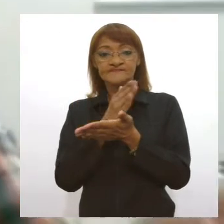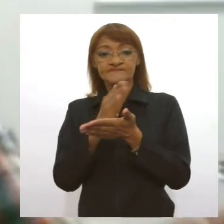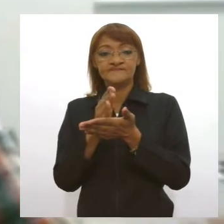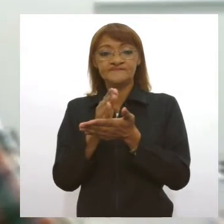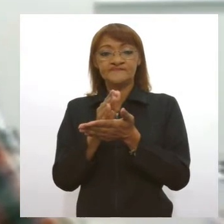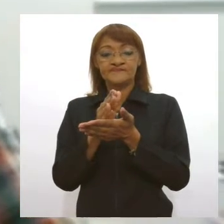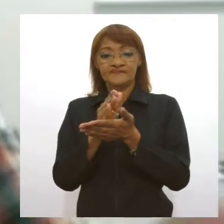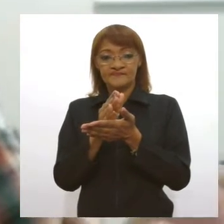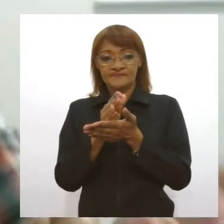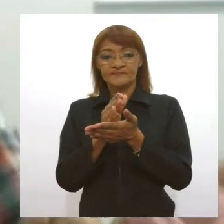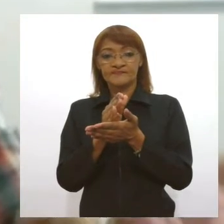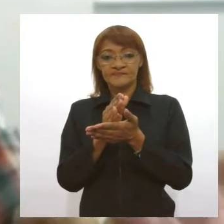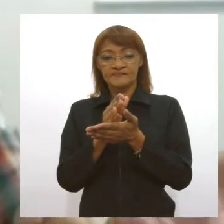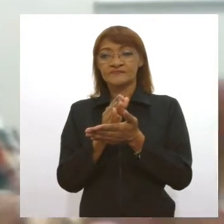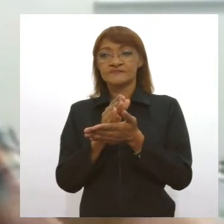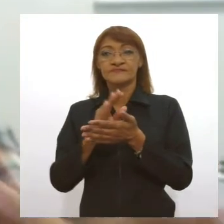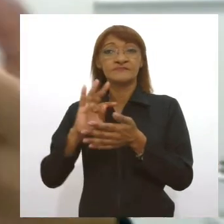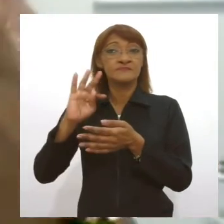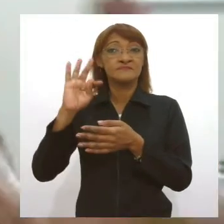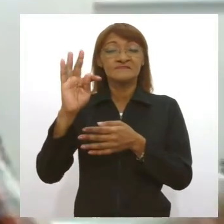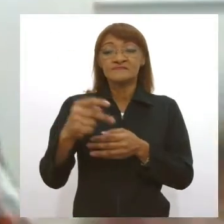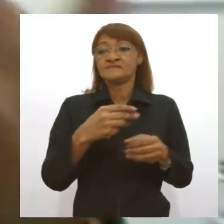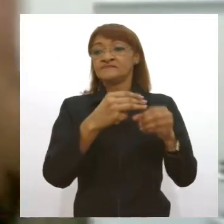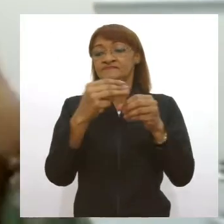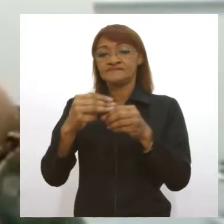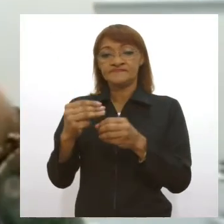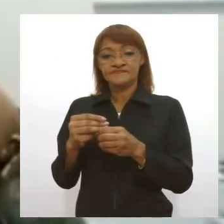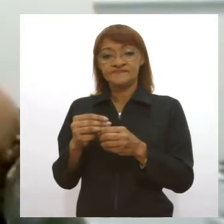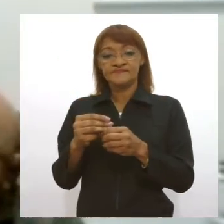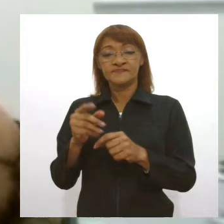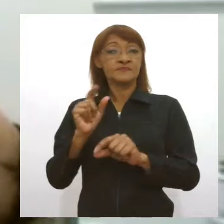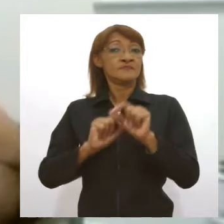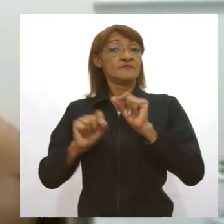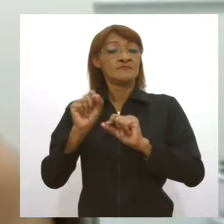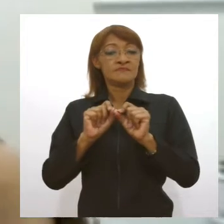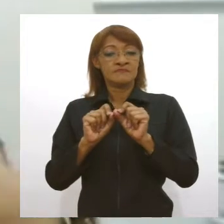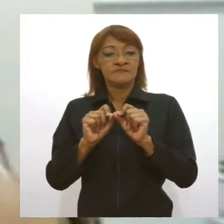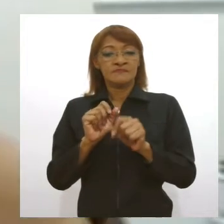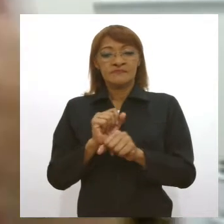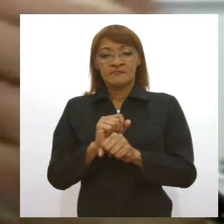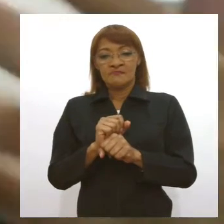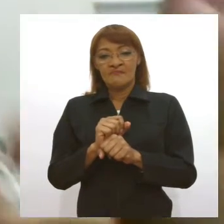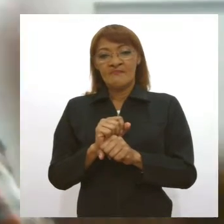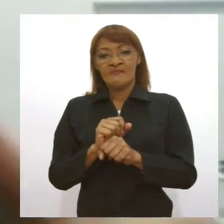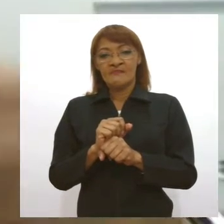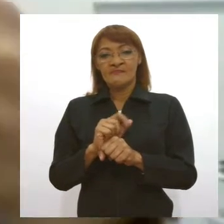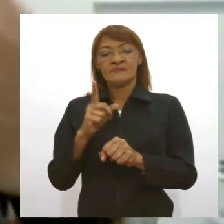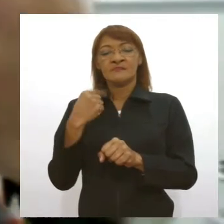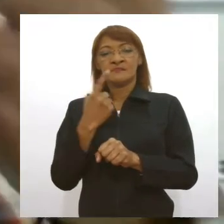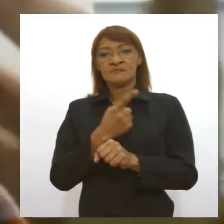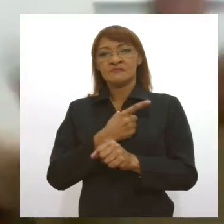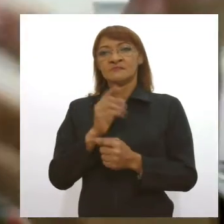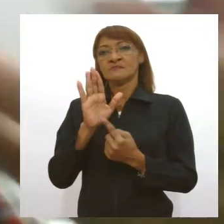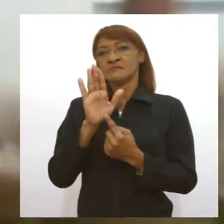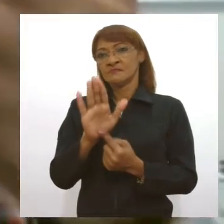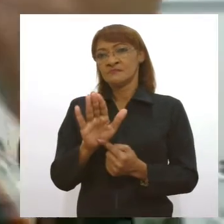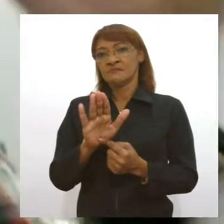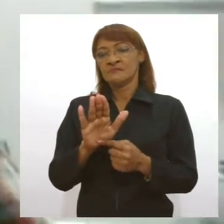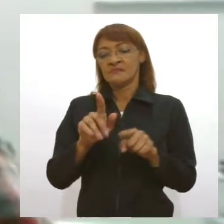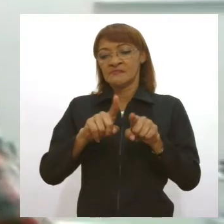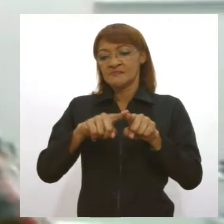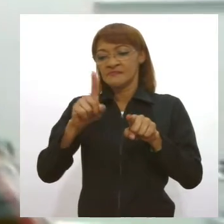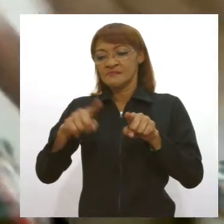todos os municípios do Estado para que a gente tenha resultados de variantes